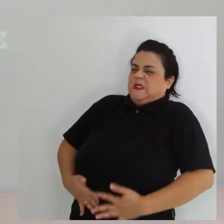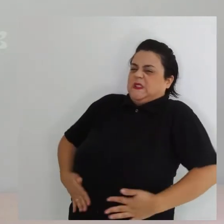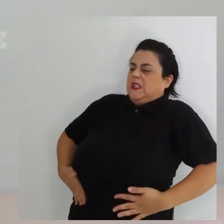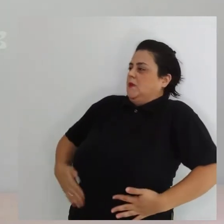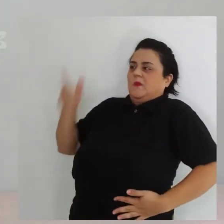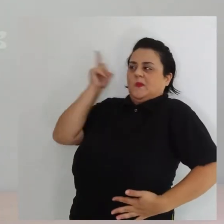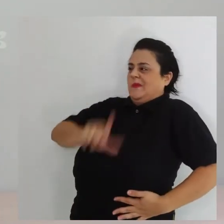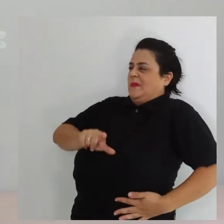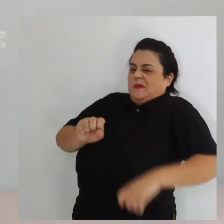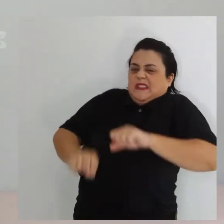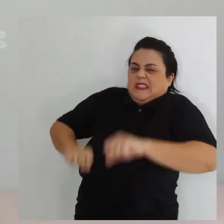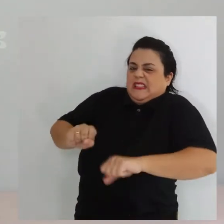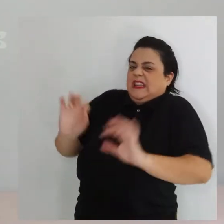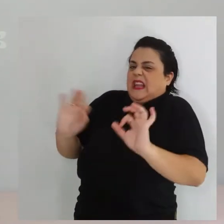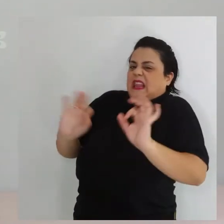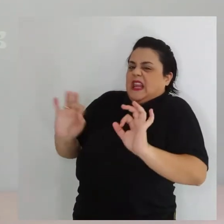sem conseguir sair do lugar.